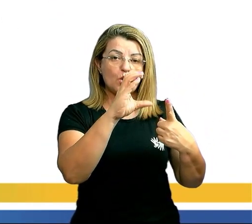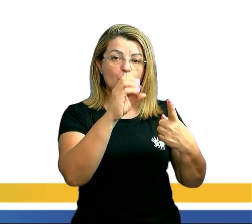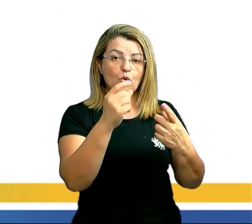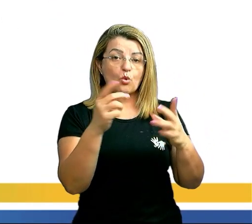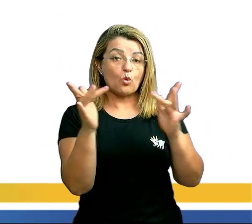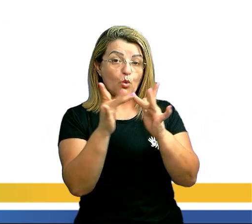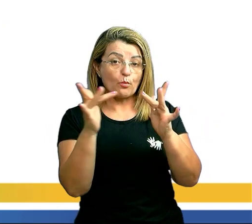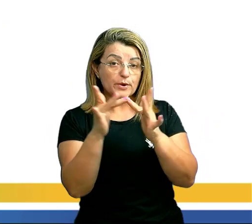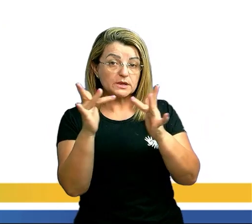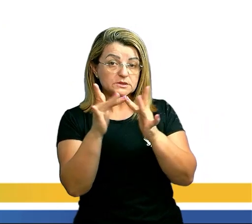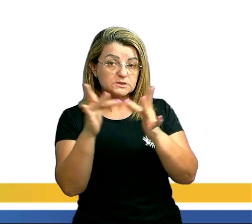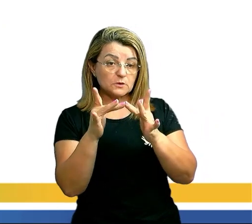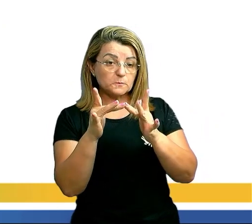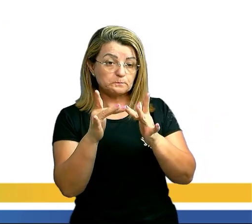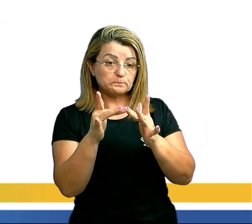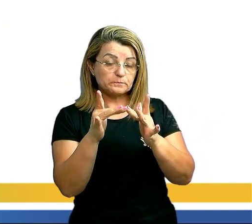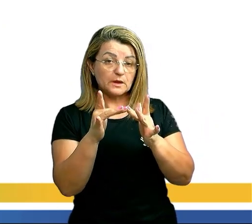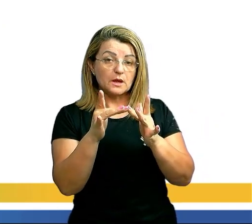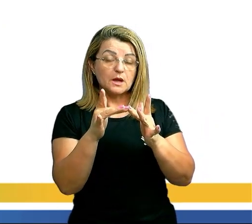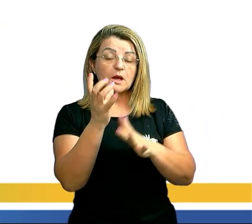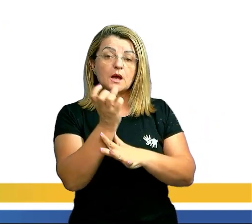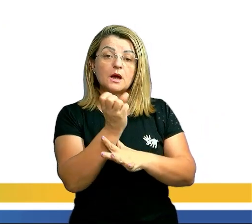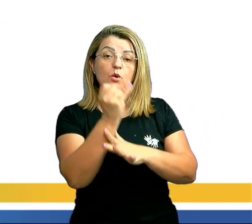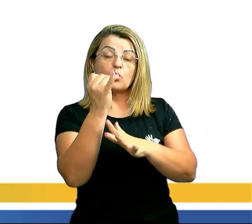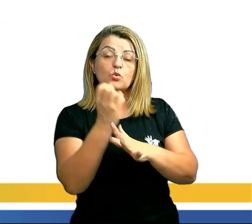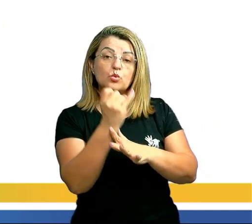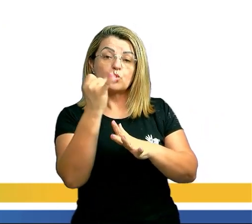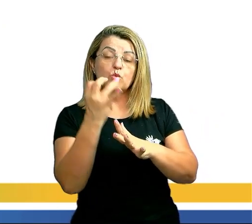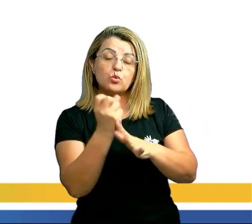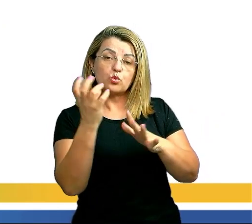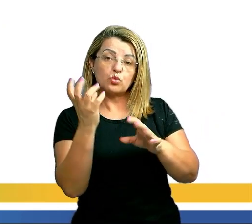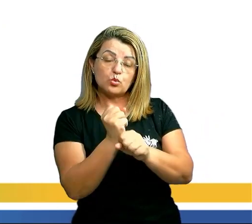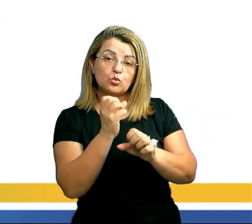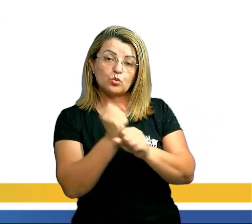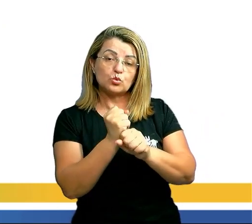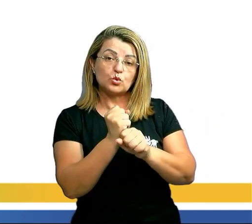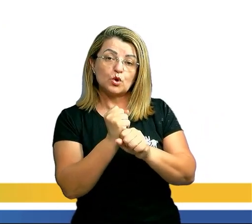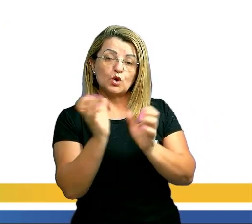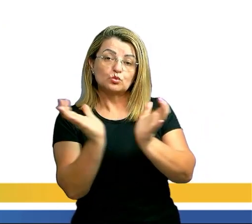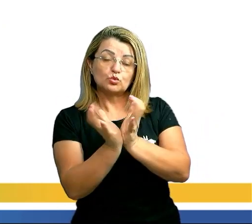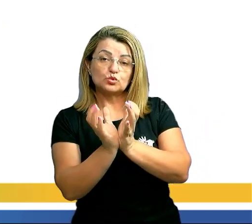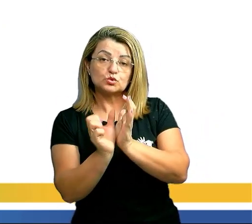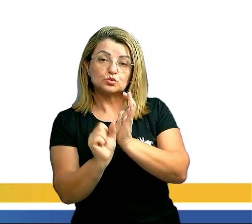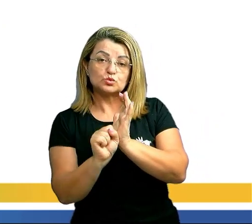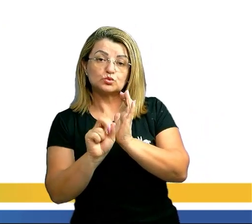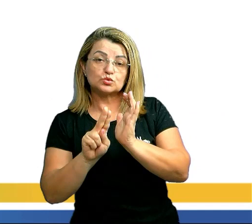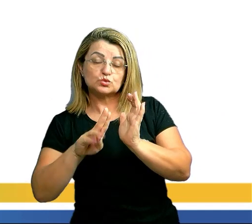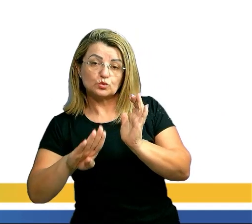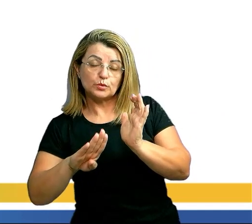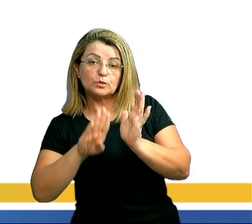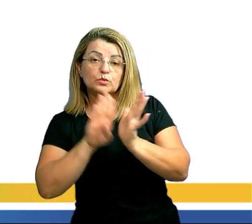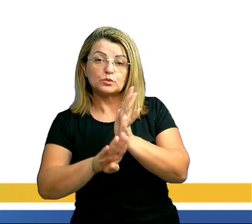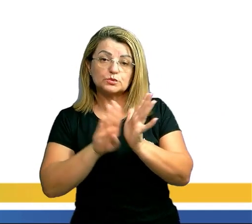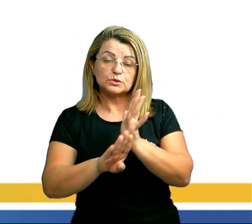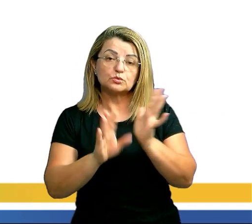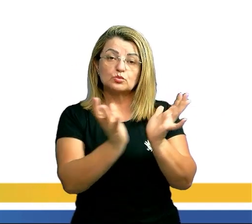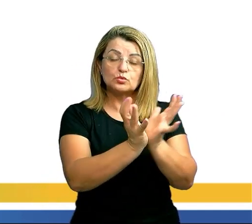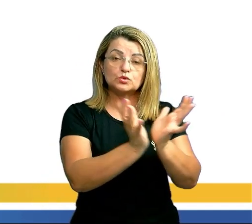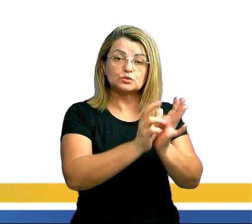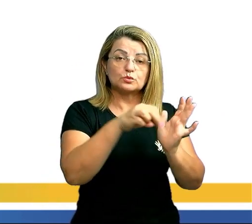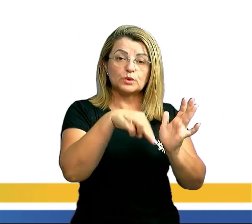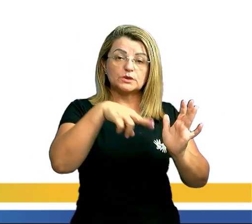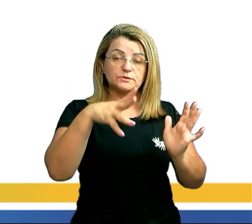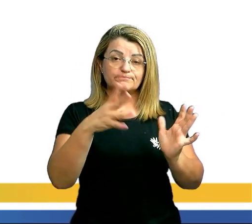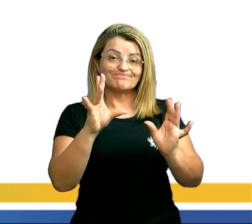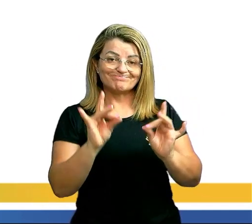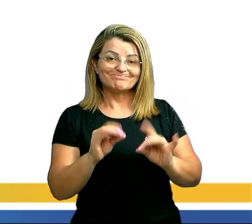tá? Como combinação, a contagem de todos os subconjuntos de K elementos, que eu posso tirar de um conjunto de N elementos, tá?